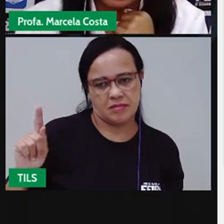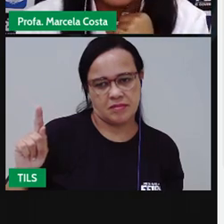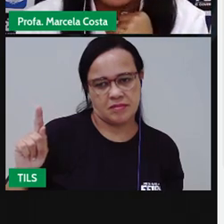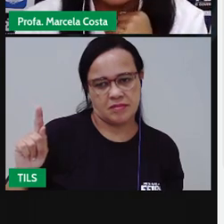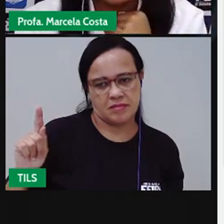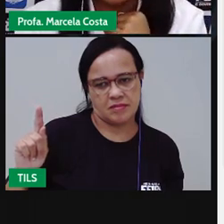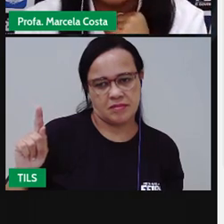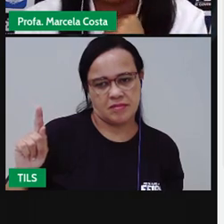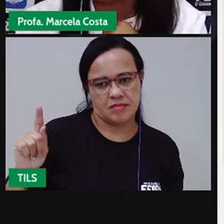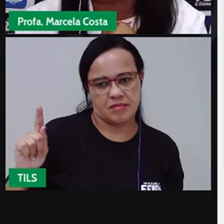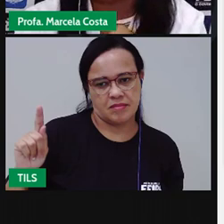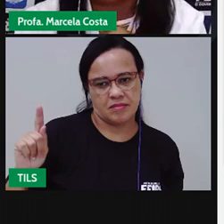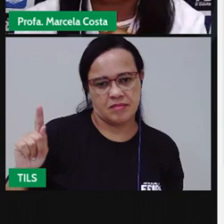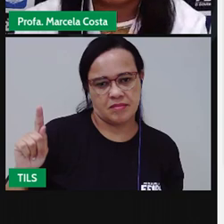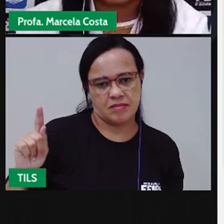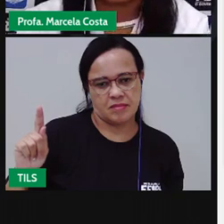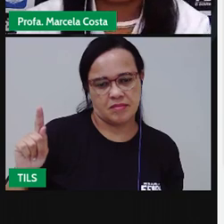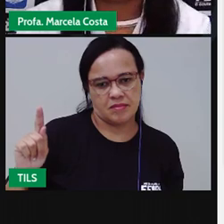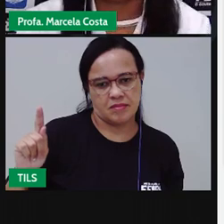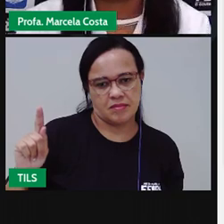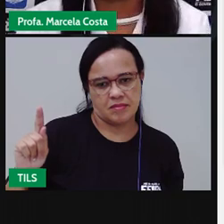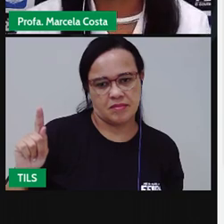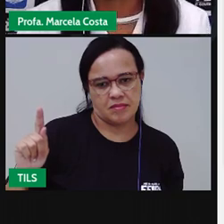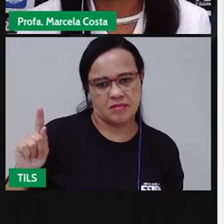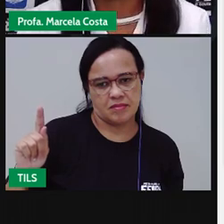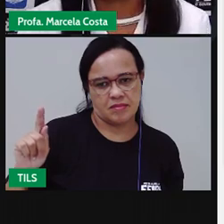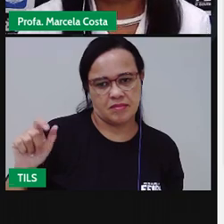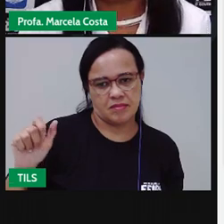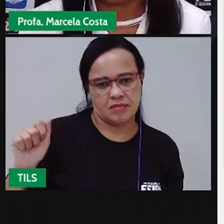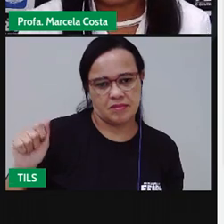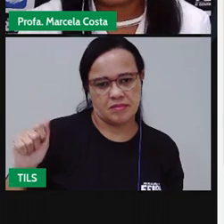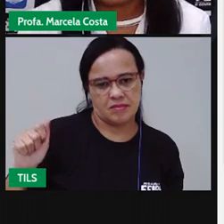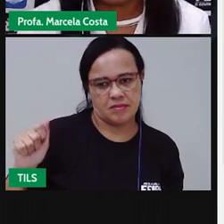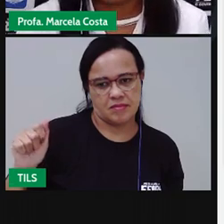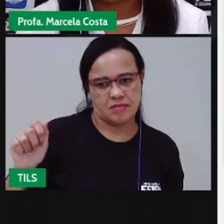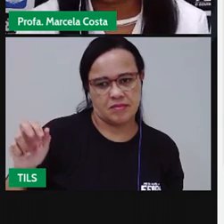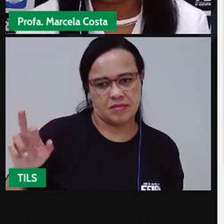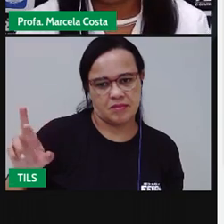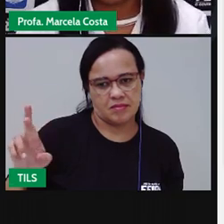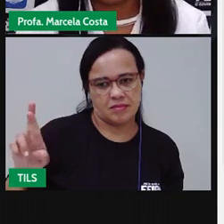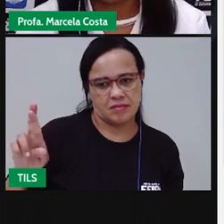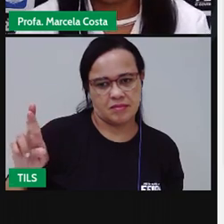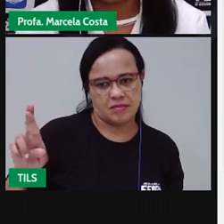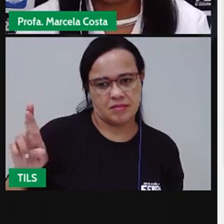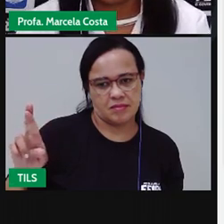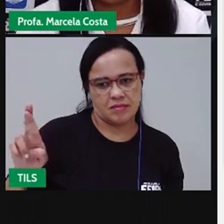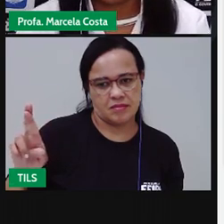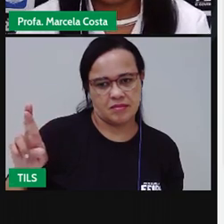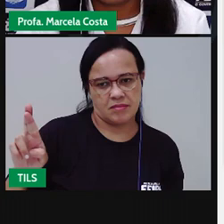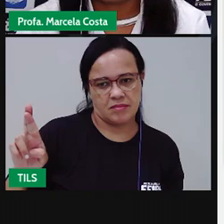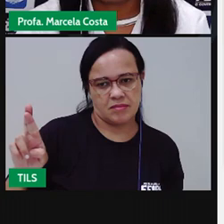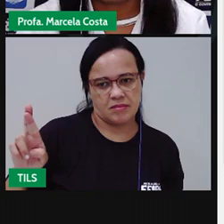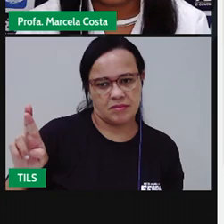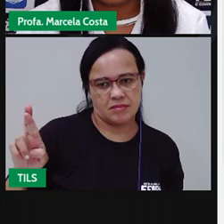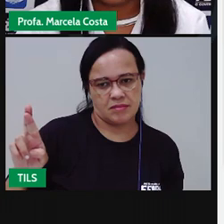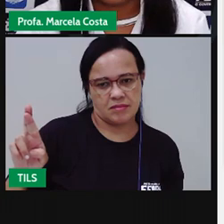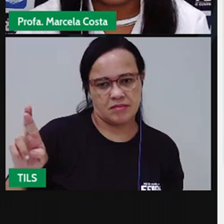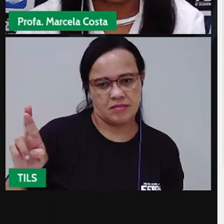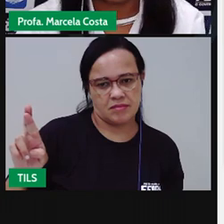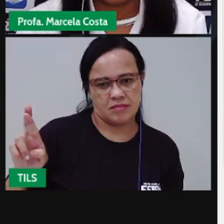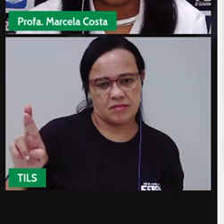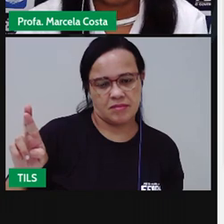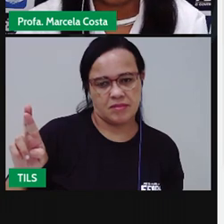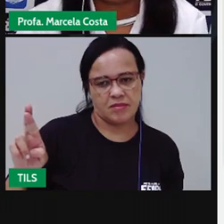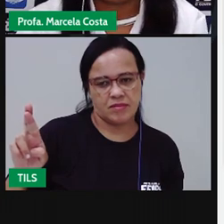P. Não é isso? Mas eu não quero fazer a letra P. Eu quero fazer a letra R. Então, agora, eu vou puxar um traçado